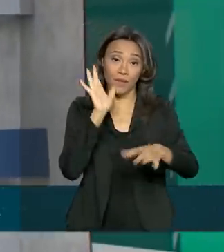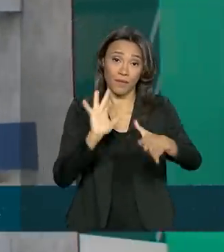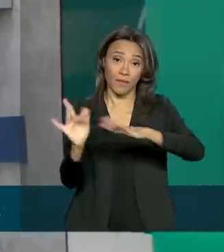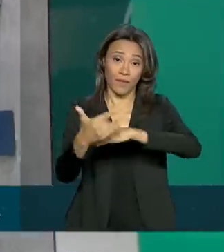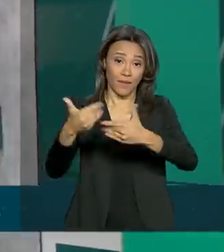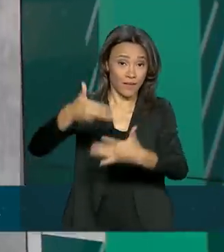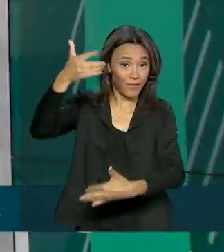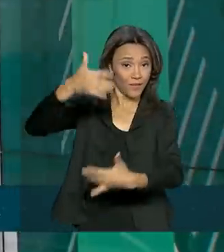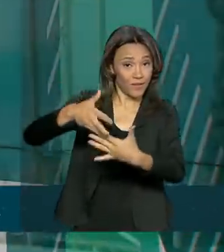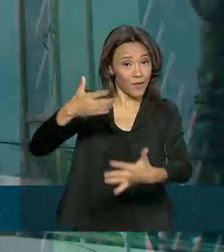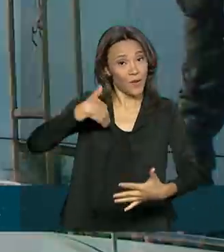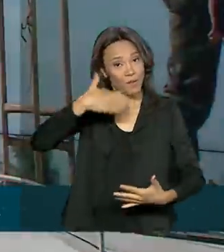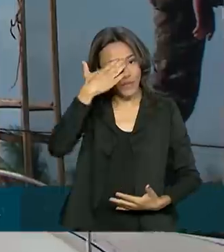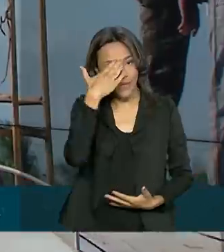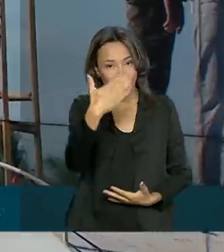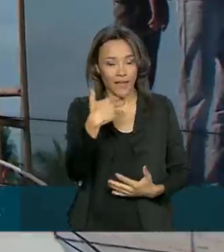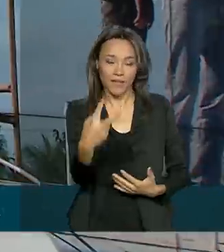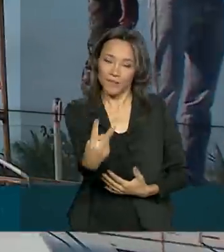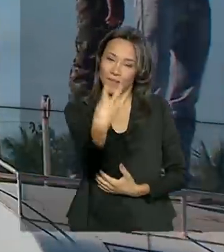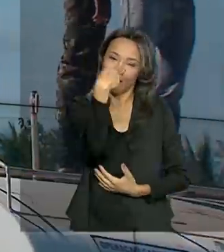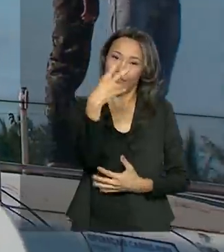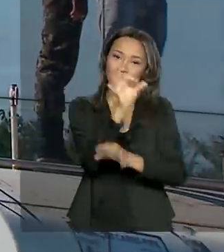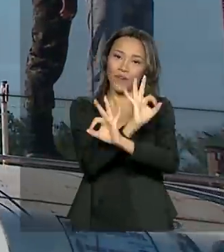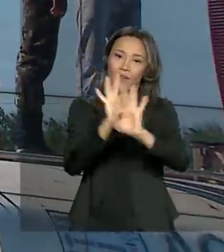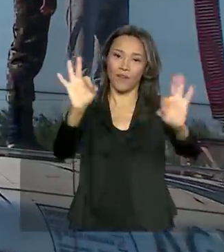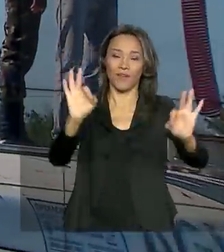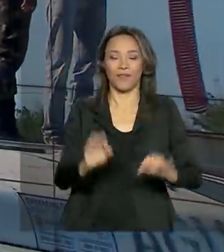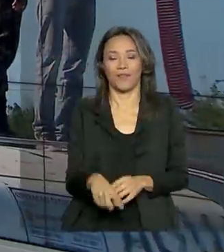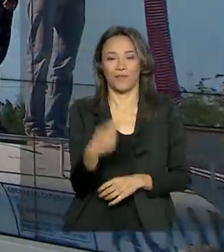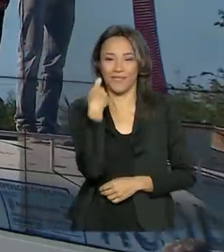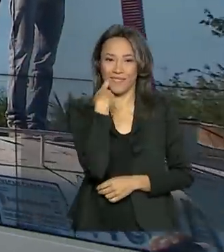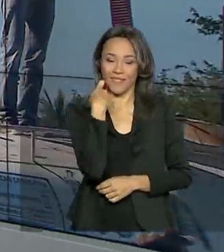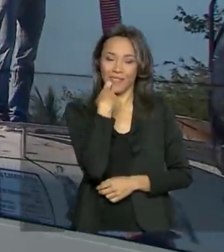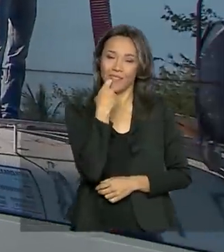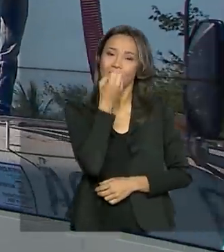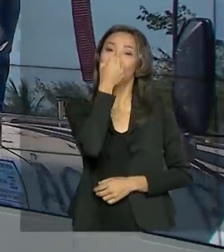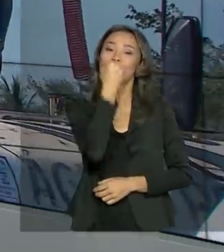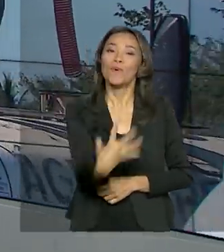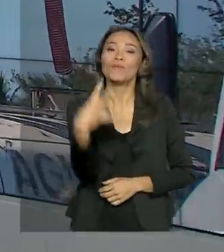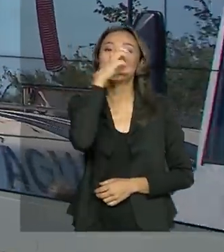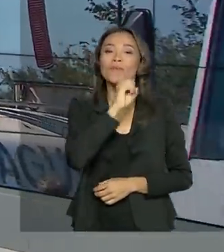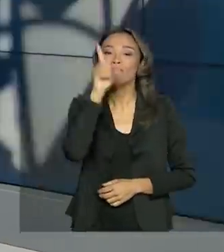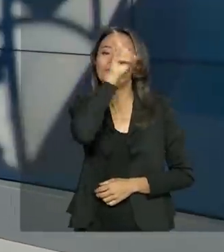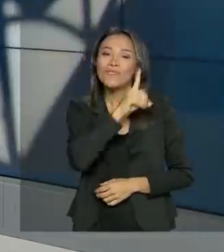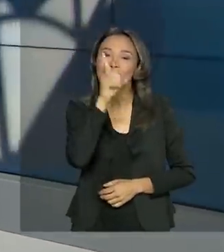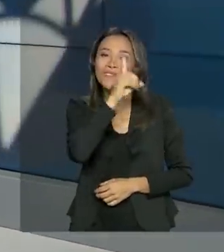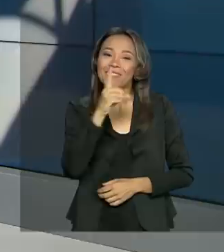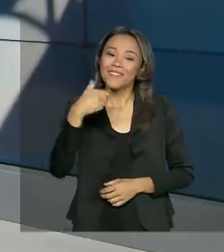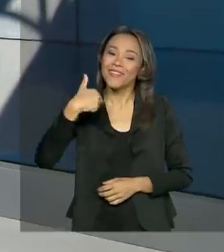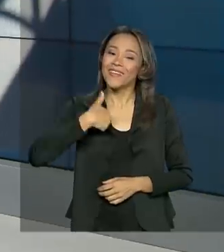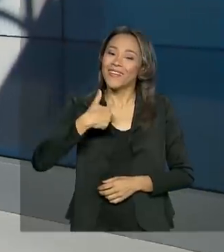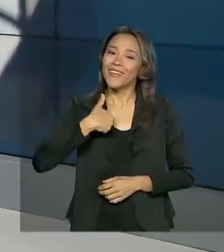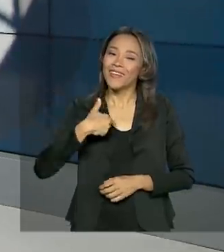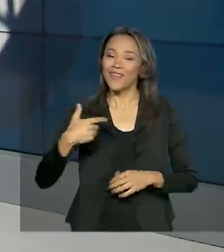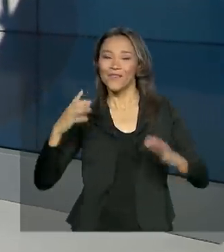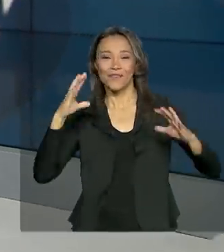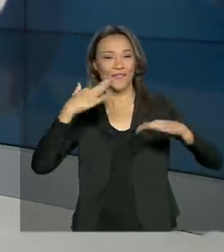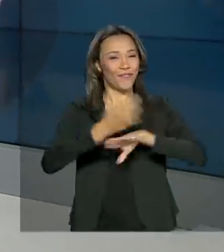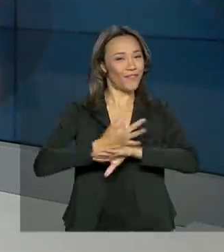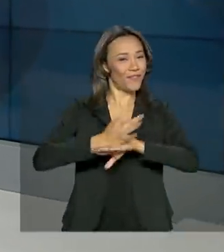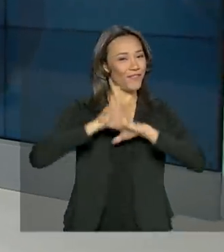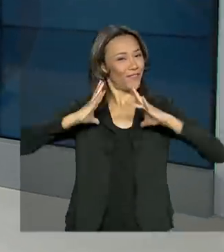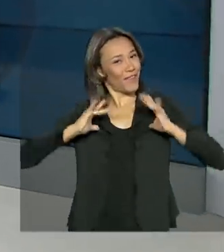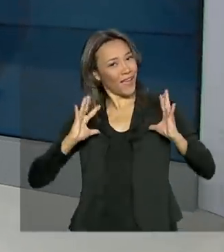sociais. Obrigada pela companhia, ótima sexta-feira para você, bom final de semana e eu vou entrar nas minhas férias,